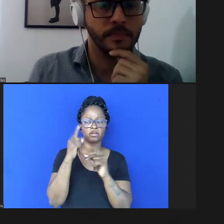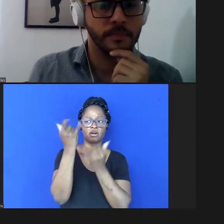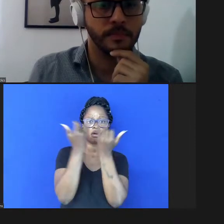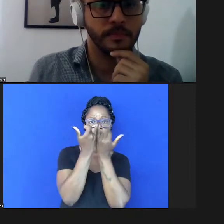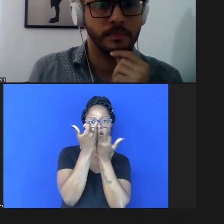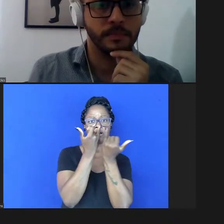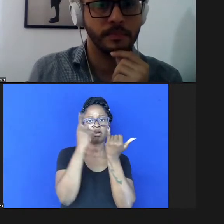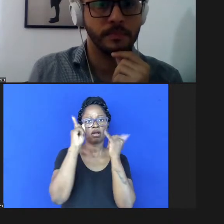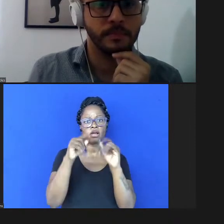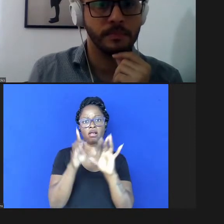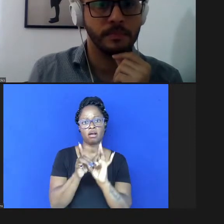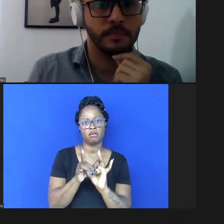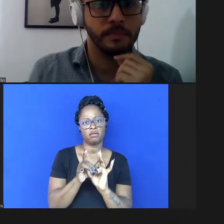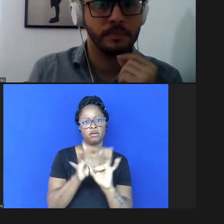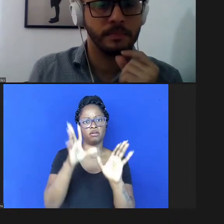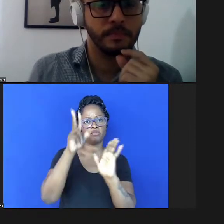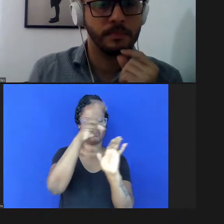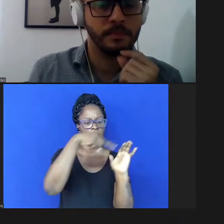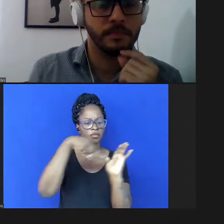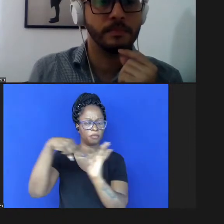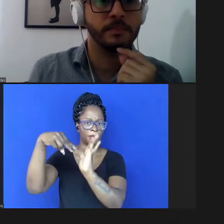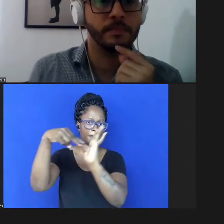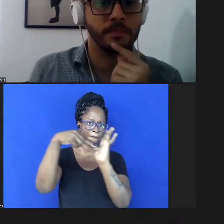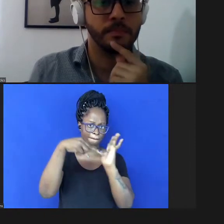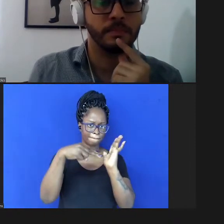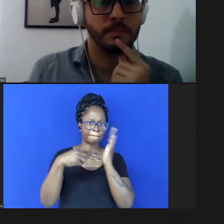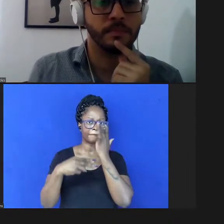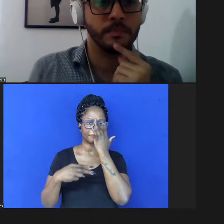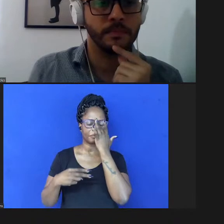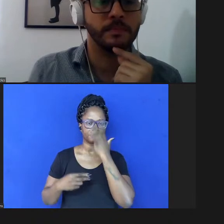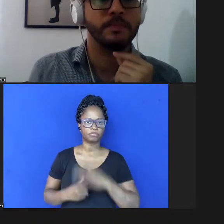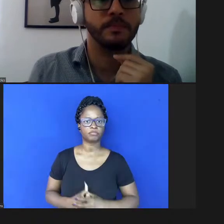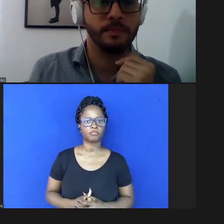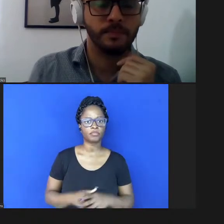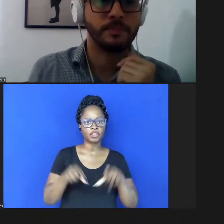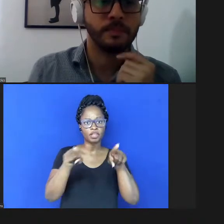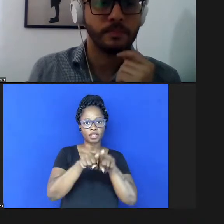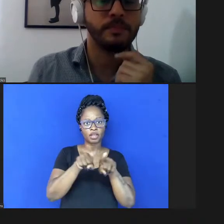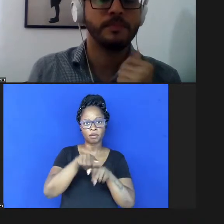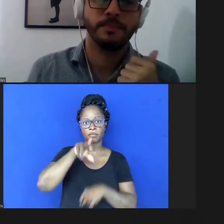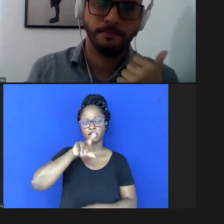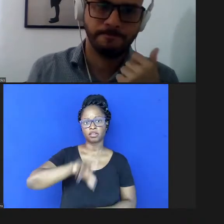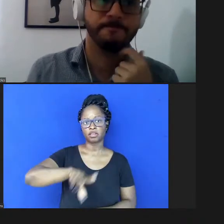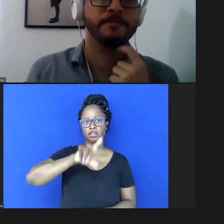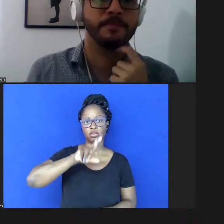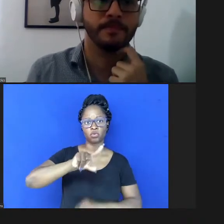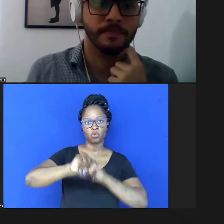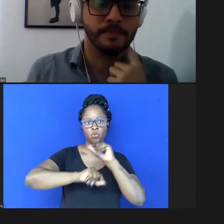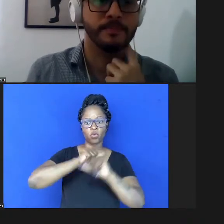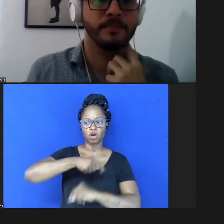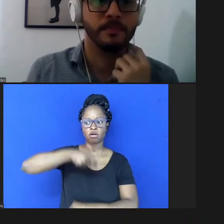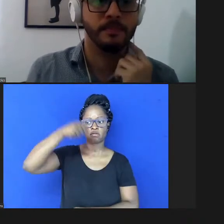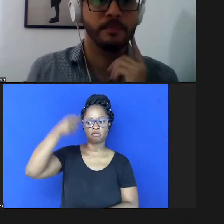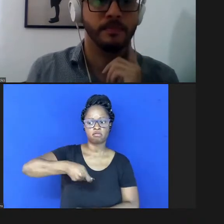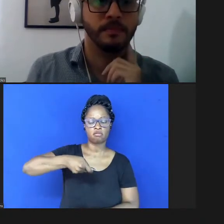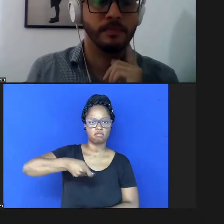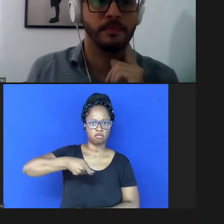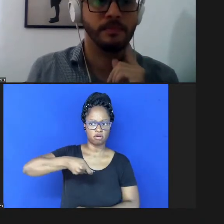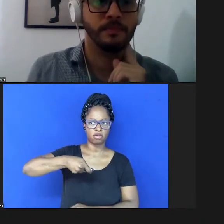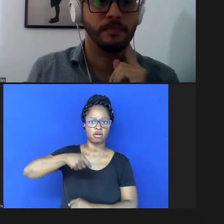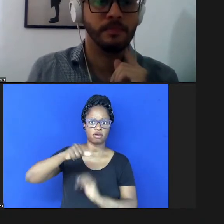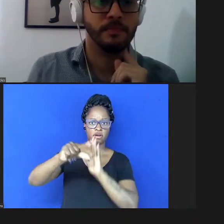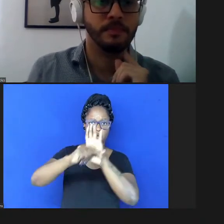livre para leitores e que também não haja cobrança de taxas para autores